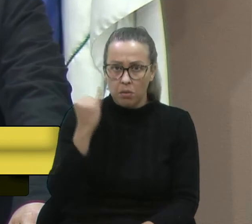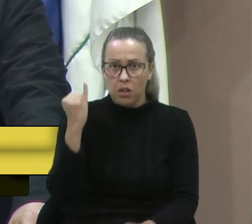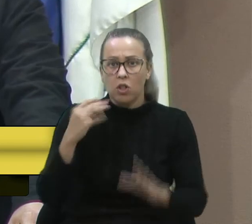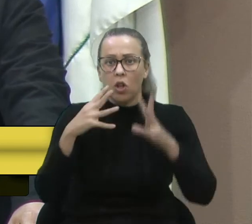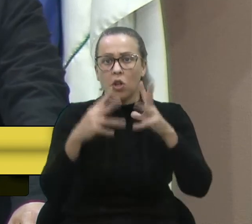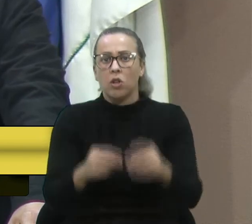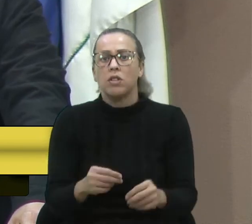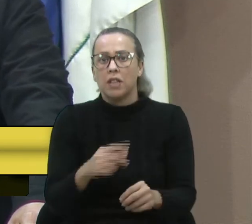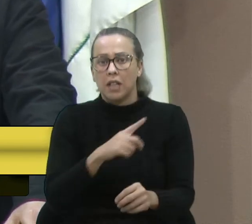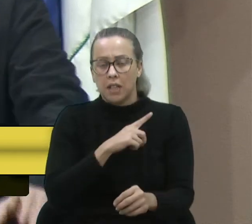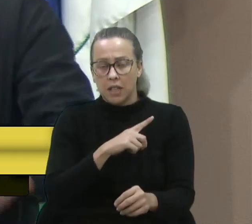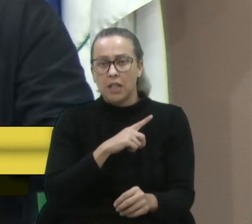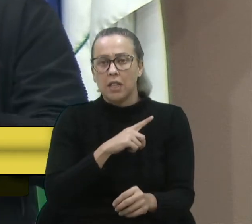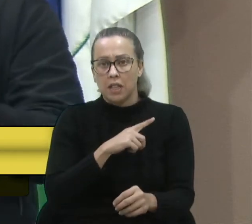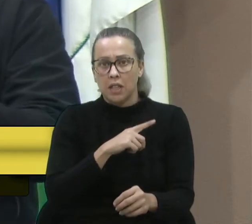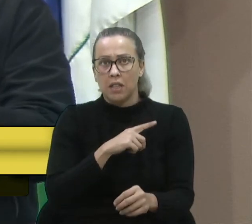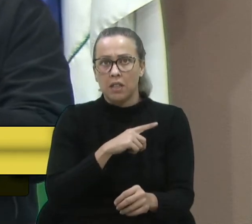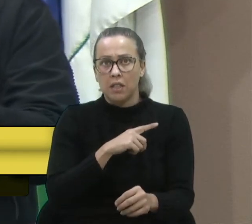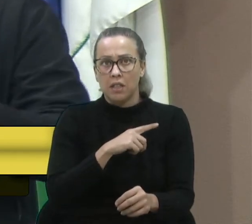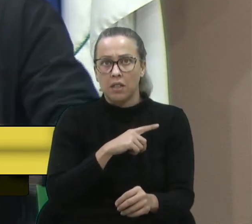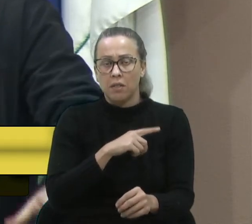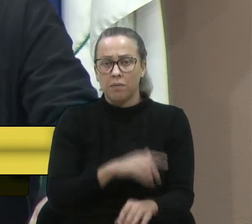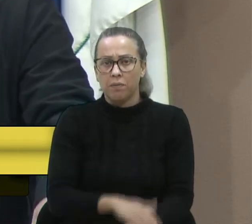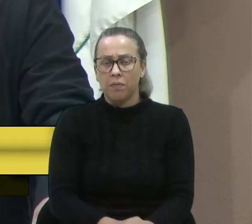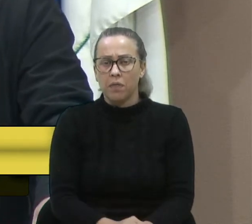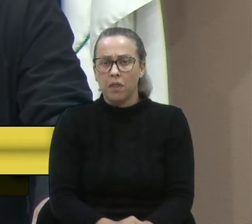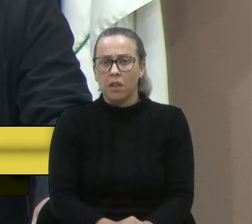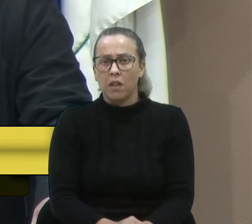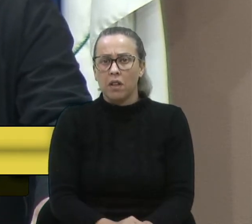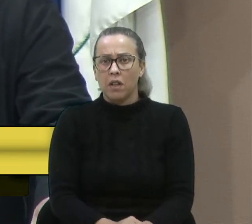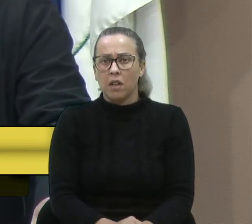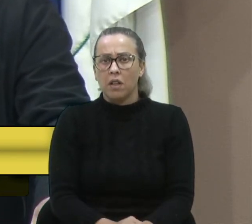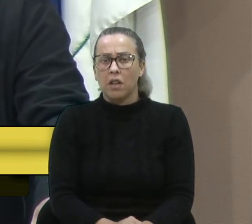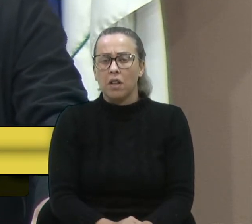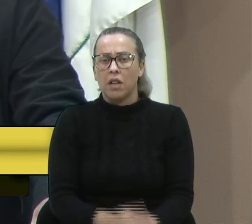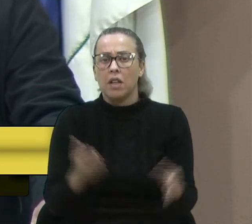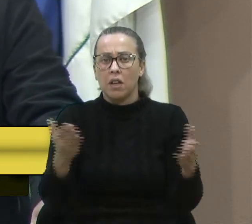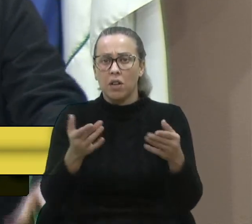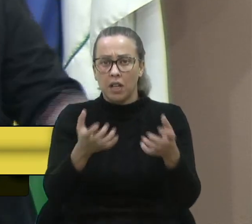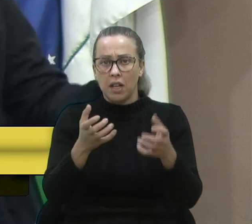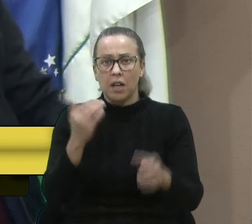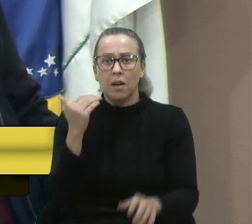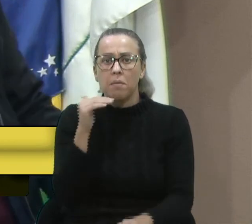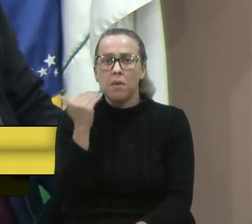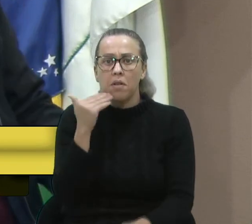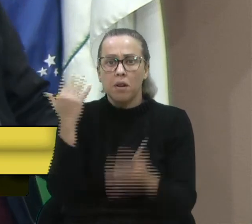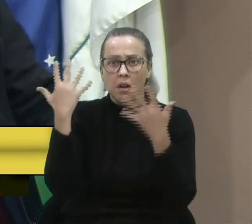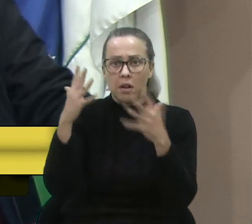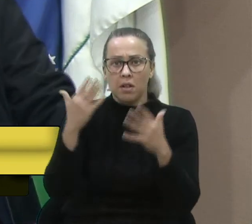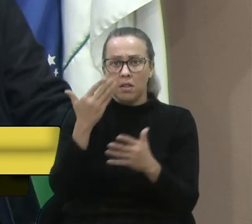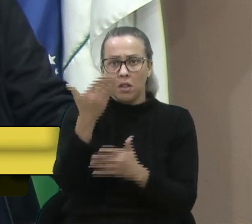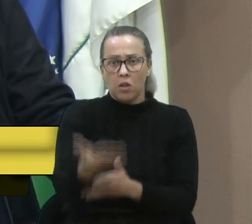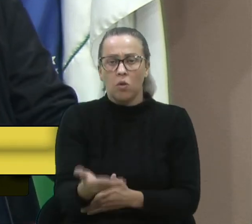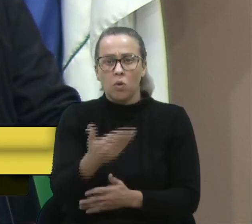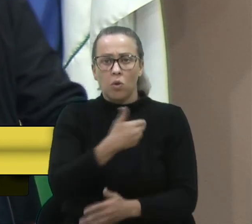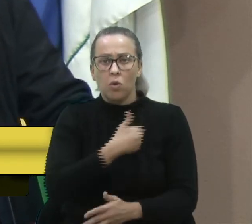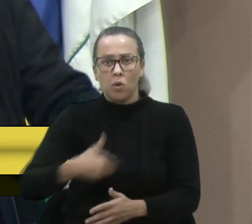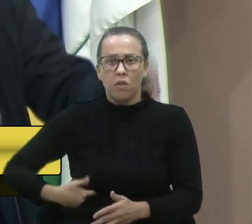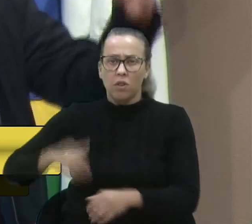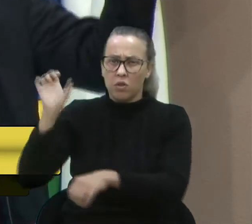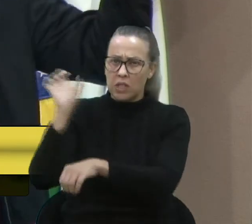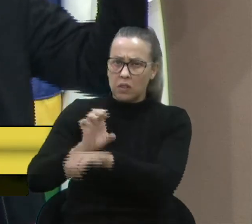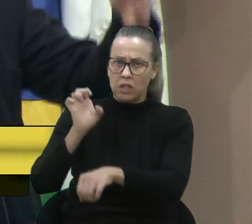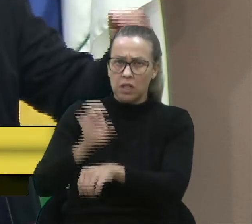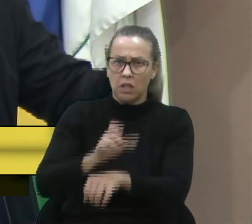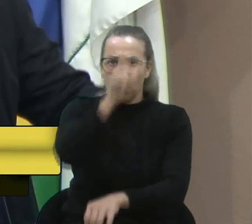a gente perca outras vidas. E, para finalizar, eu gostaria aqui, vereadora Marisol, de parabenizar o governo do Estado, da pessoa